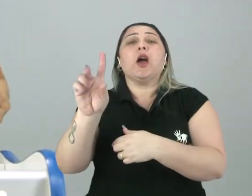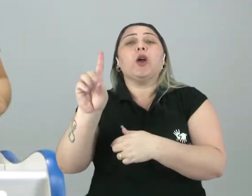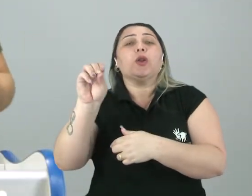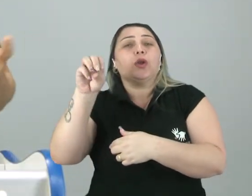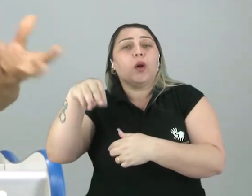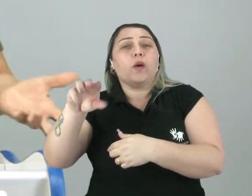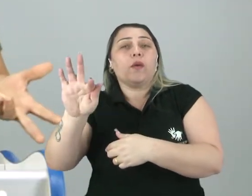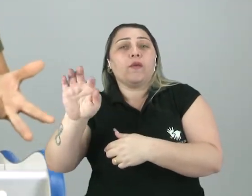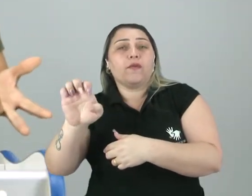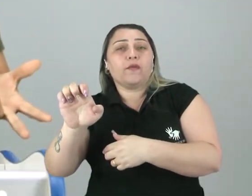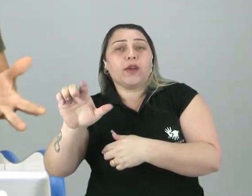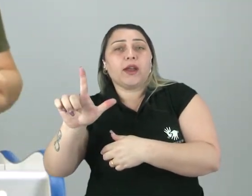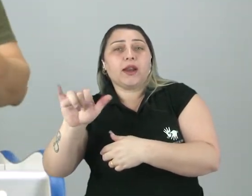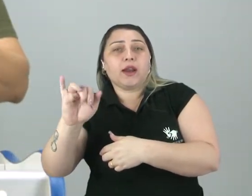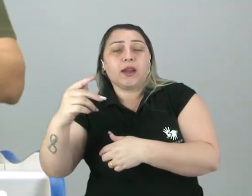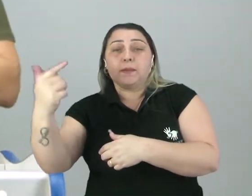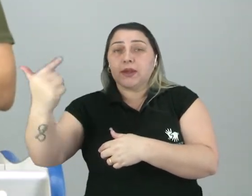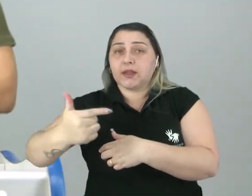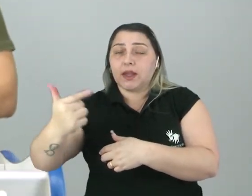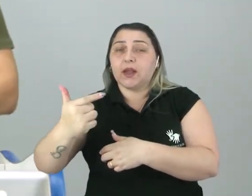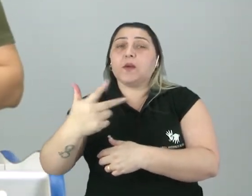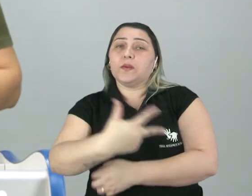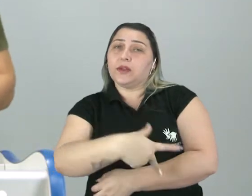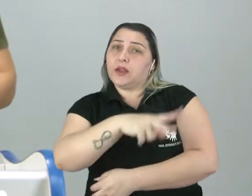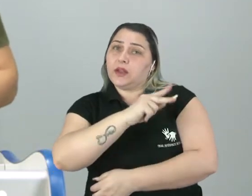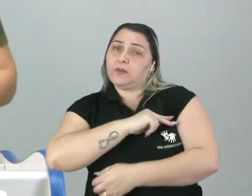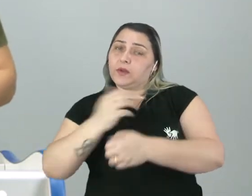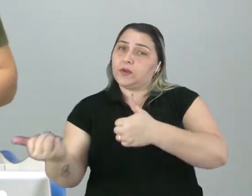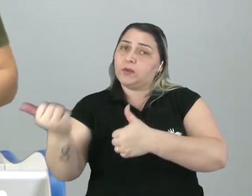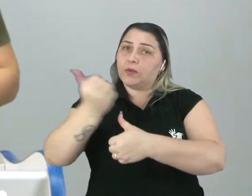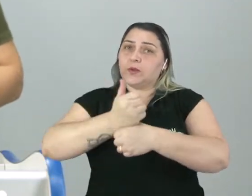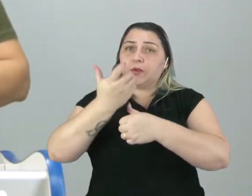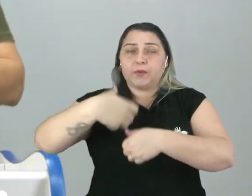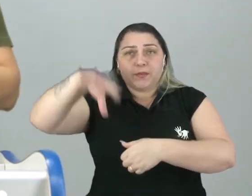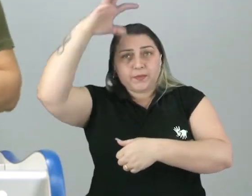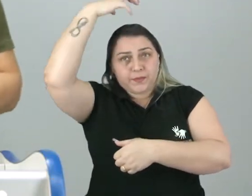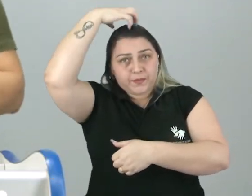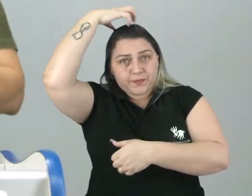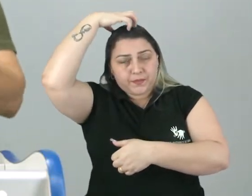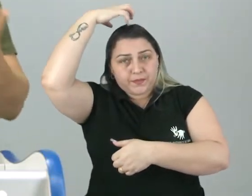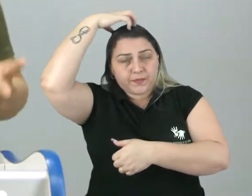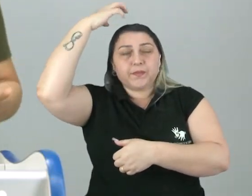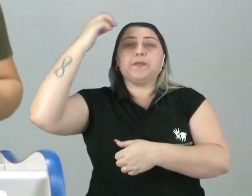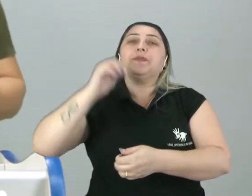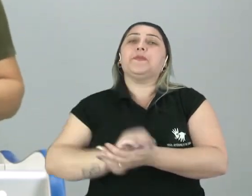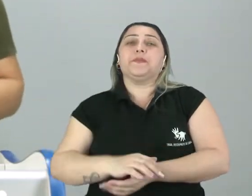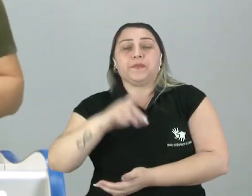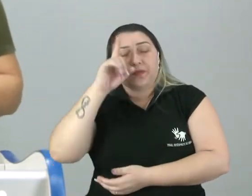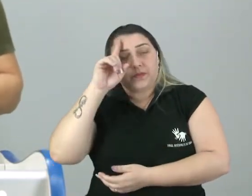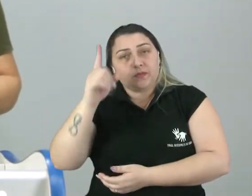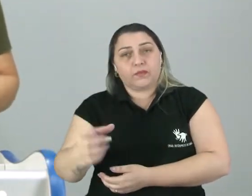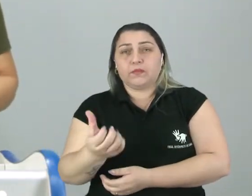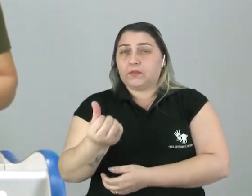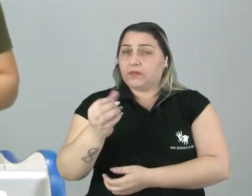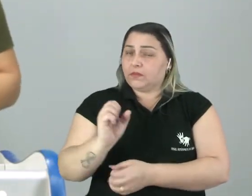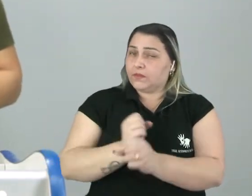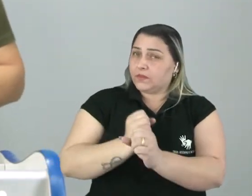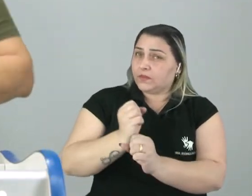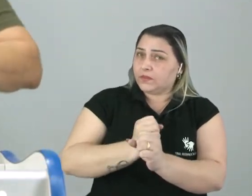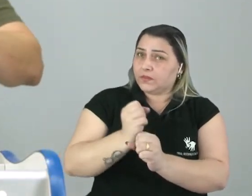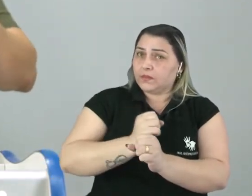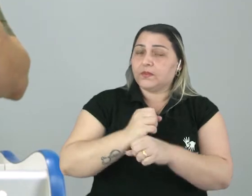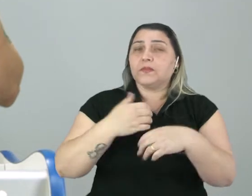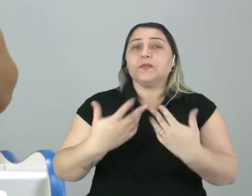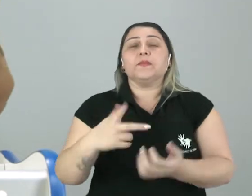II, da Espanha, que acabou assumindo a coroa. E ficou no domínio durante 60 anos.